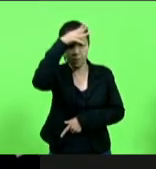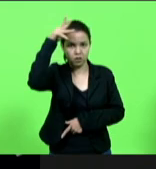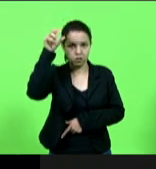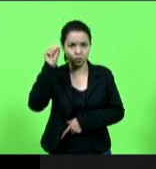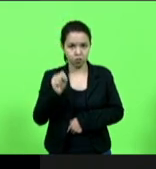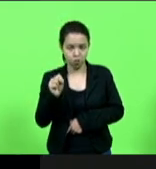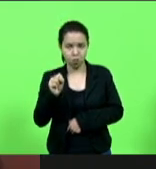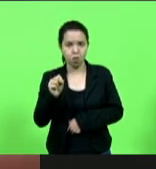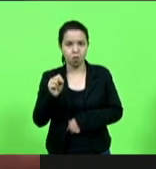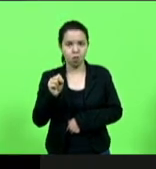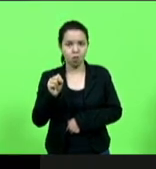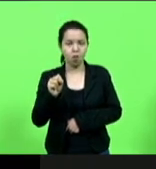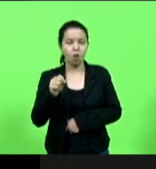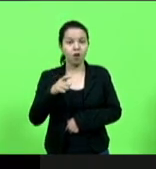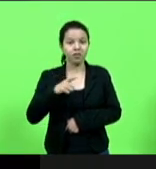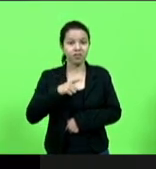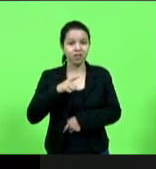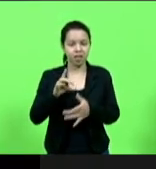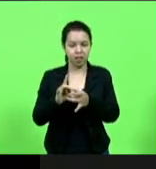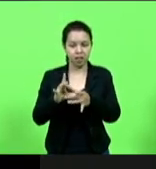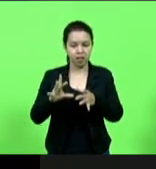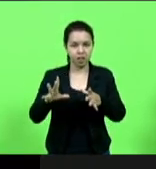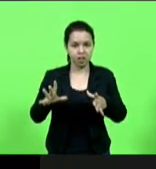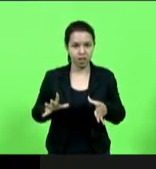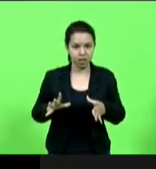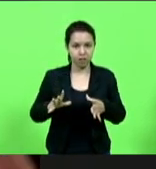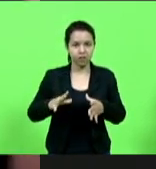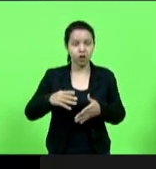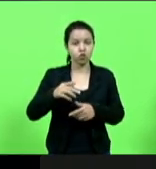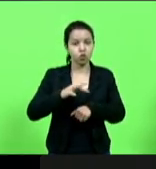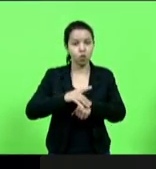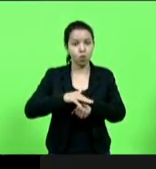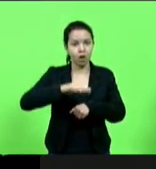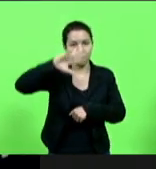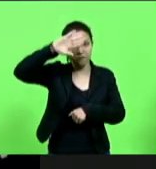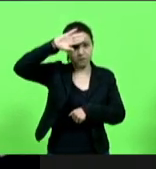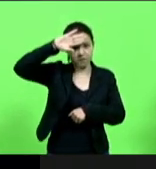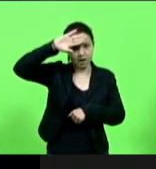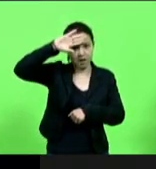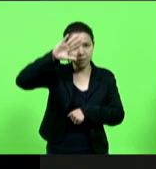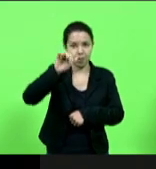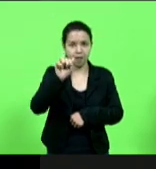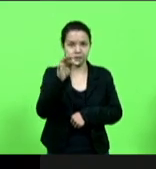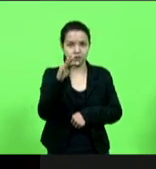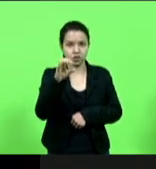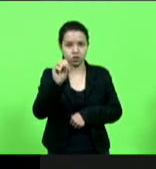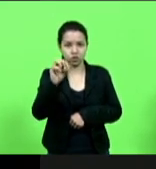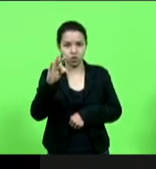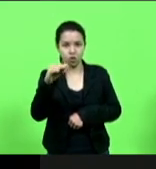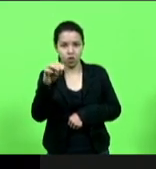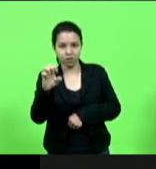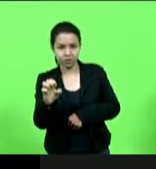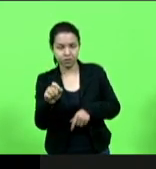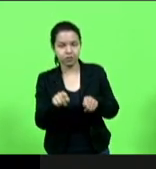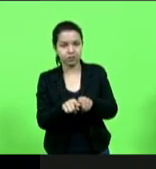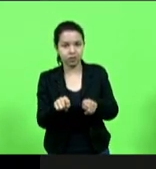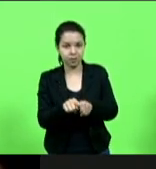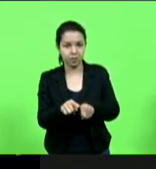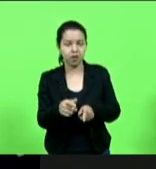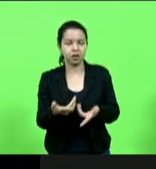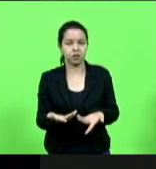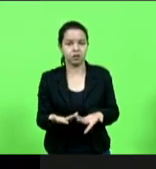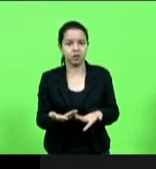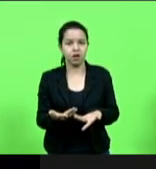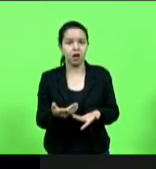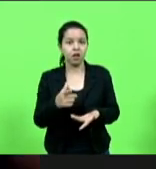nós tínhamos duas divisas o Rio Grande do Sul que nos protegia do Uruguai e da